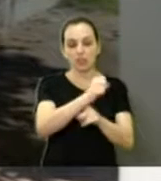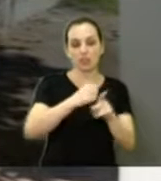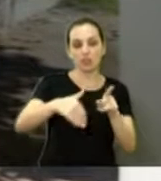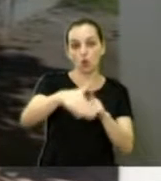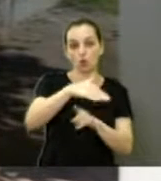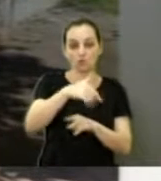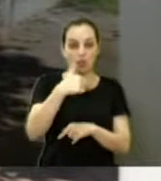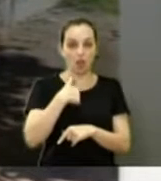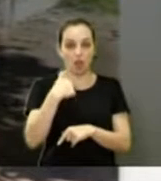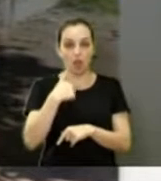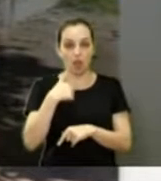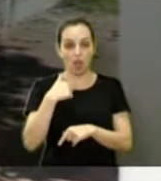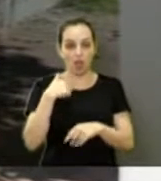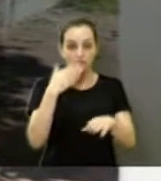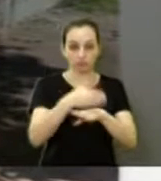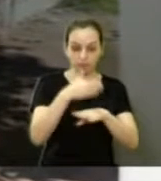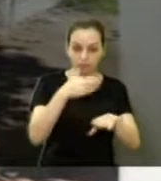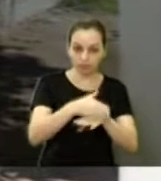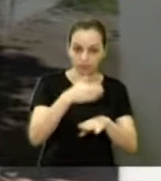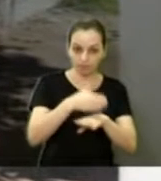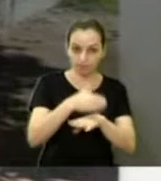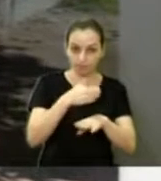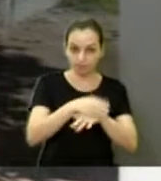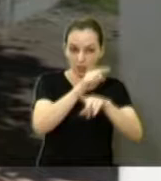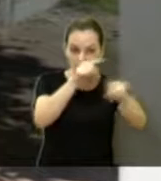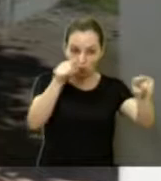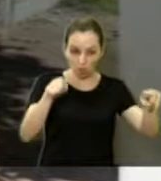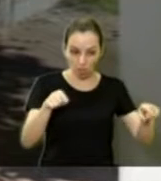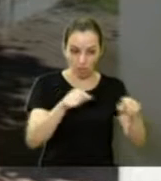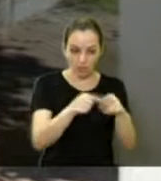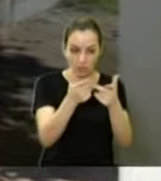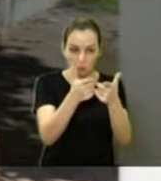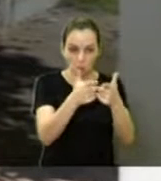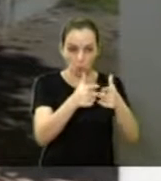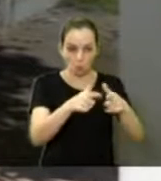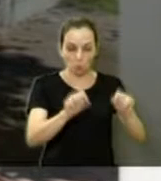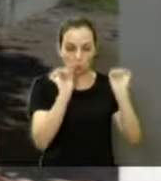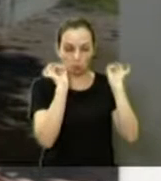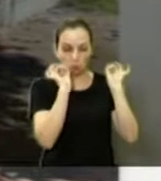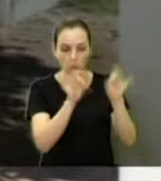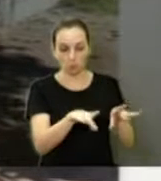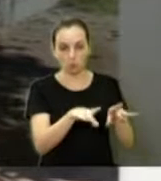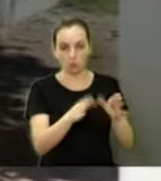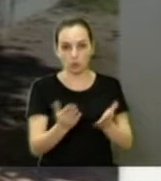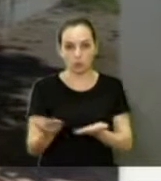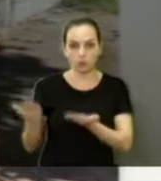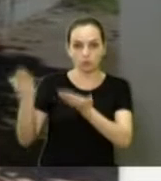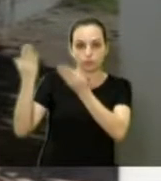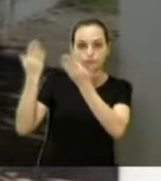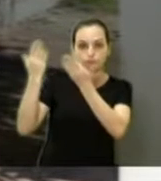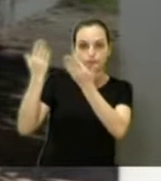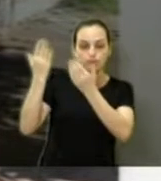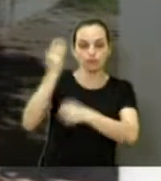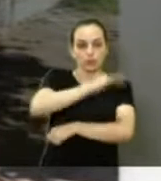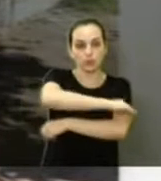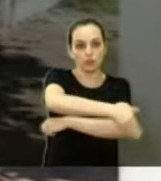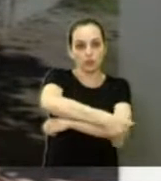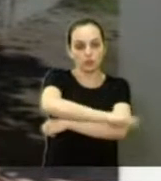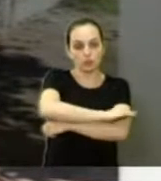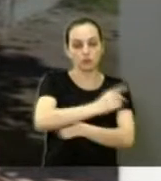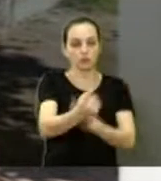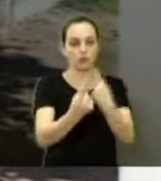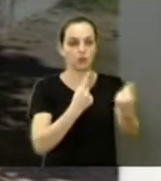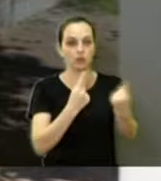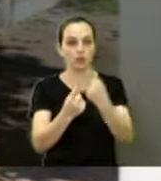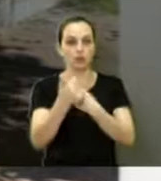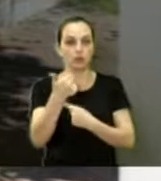eu fui muitas vezes, é um terreno praticamente abandonado, na esquina da Avenida 15